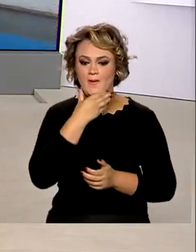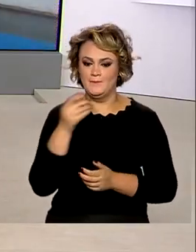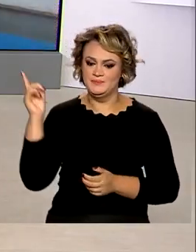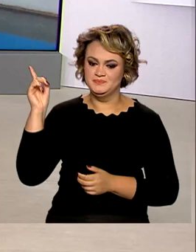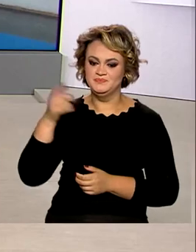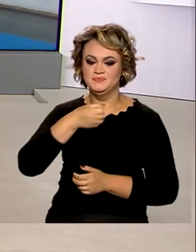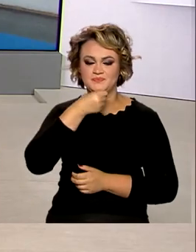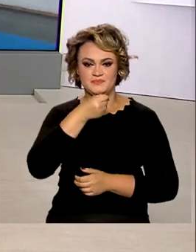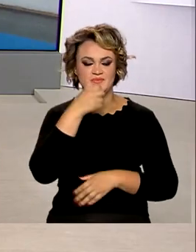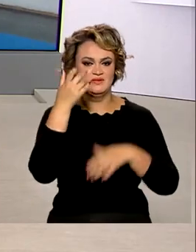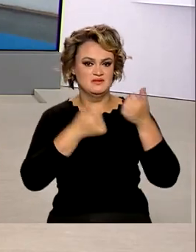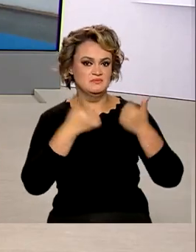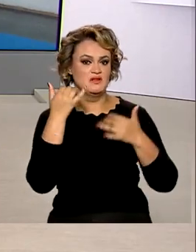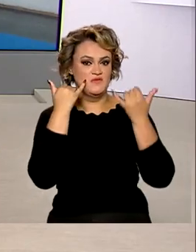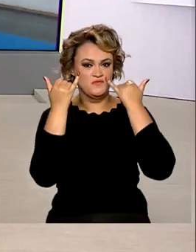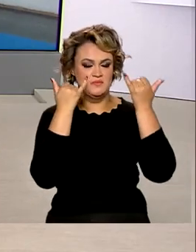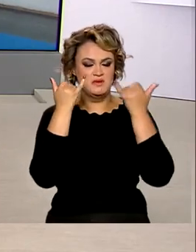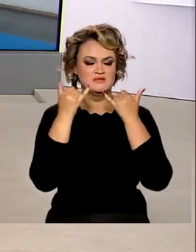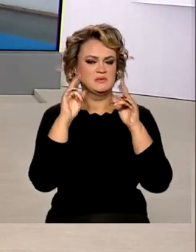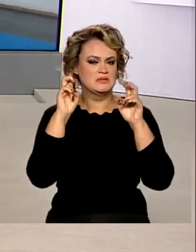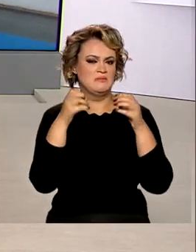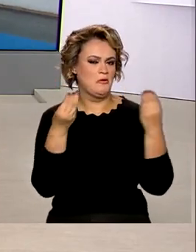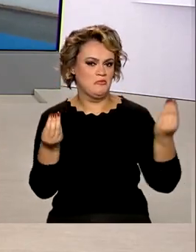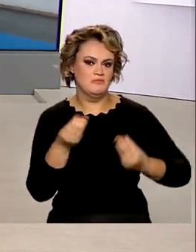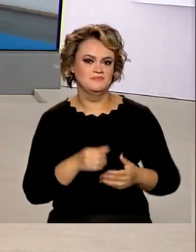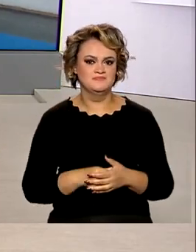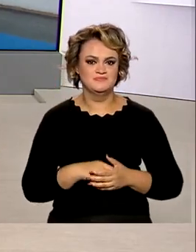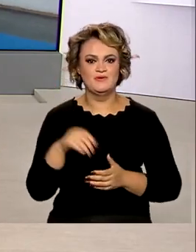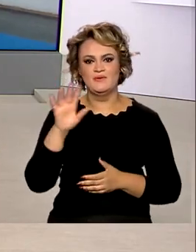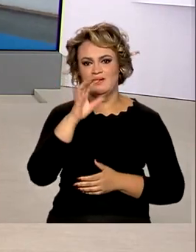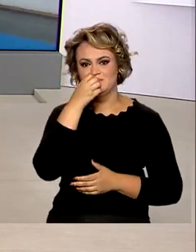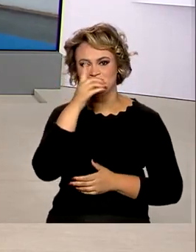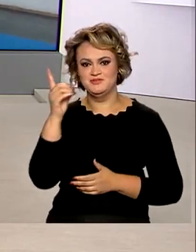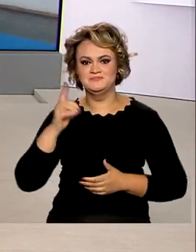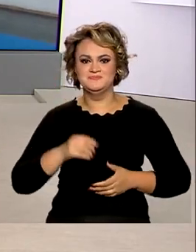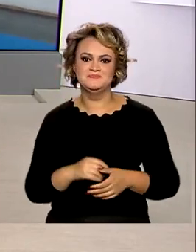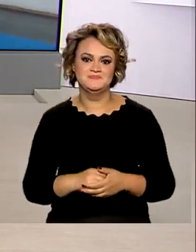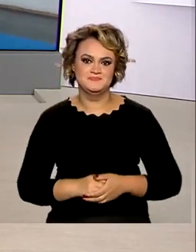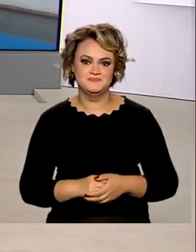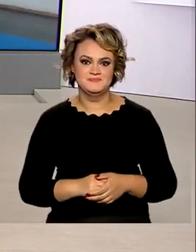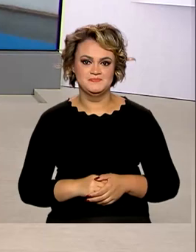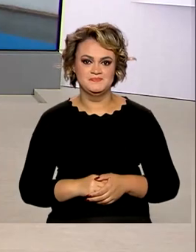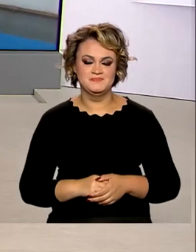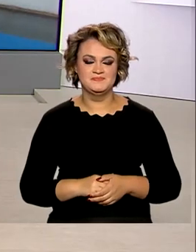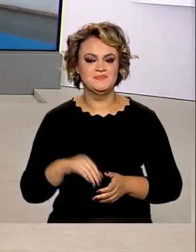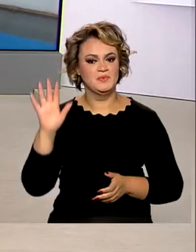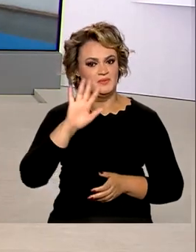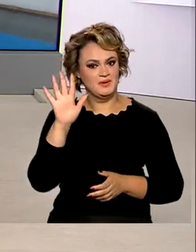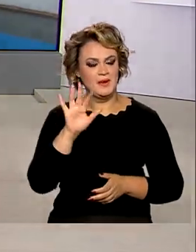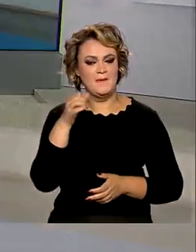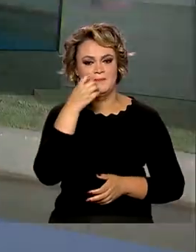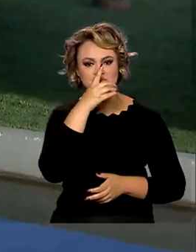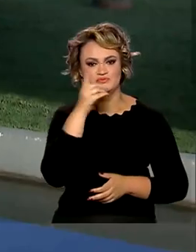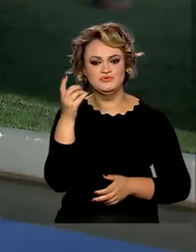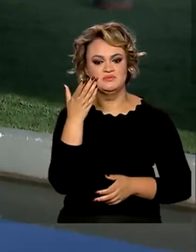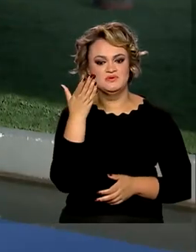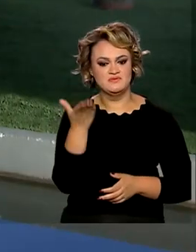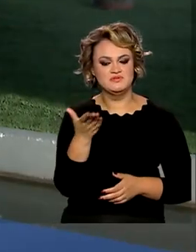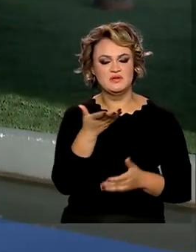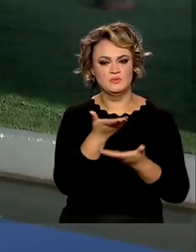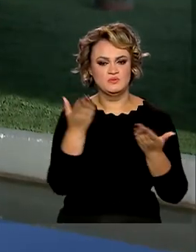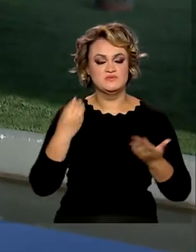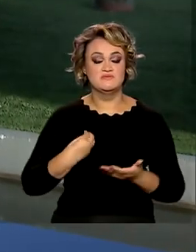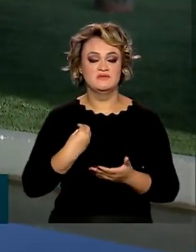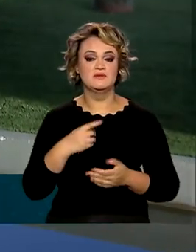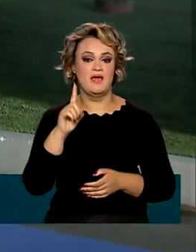Glauco de Queiroz, que tem os detalhes desse assunto para a gente. Bom dia, Glauco. Olá, Mara. Bom dia para você e bom dia a